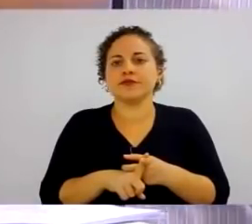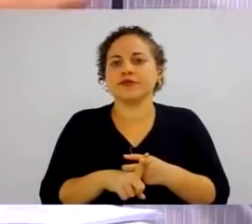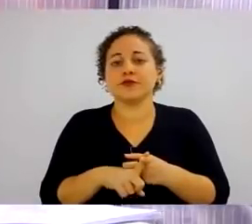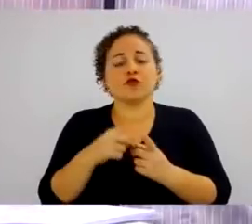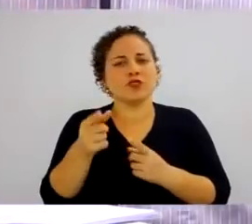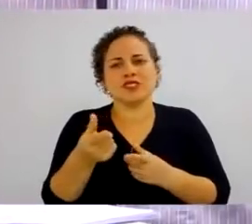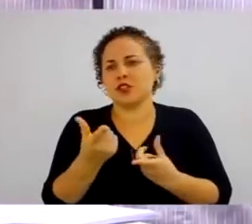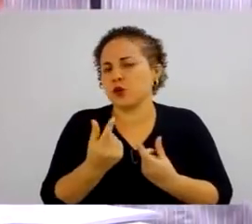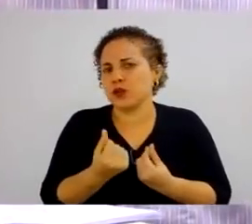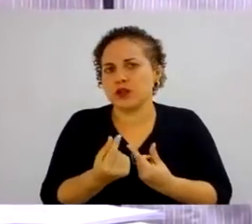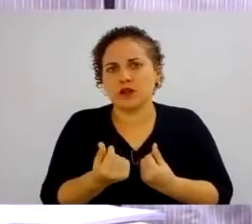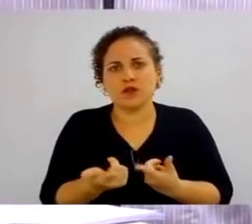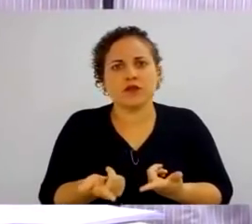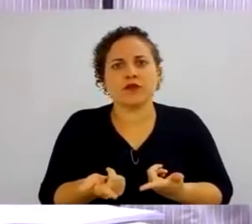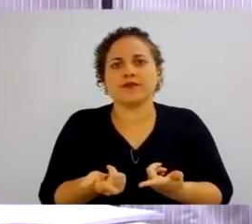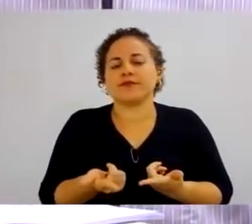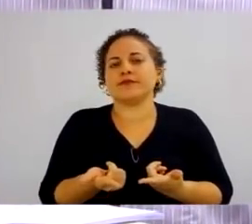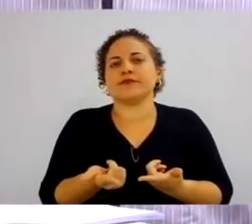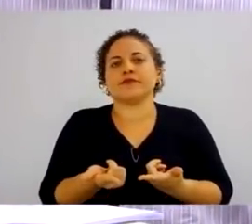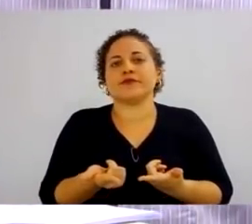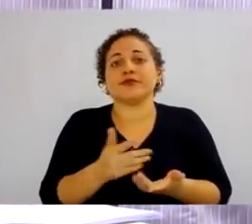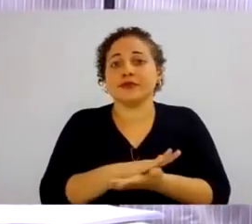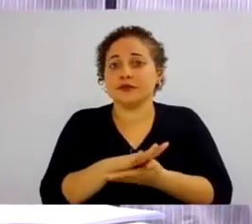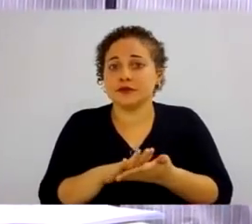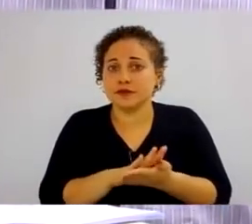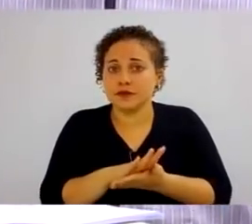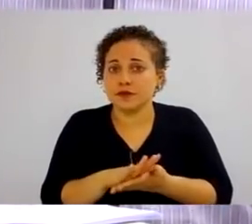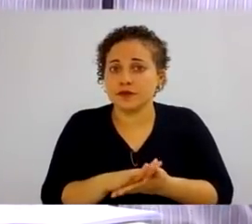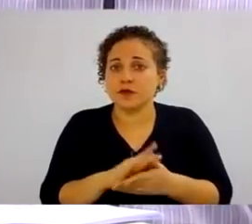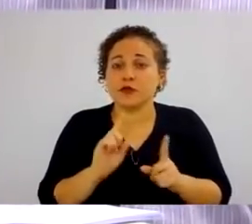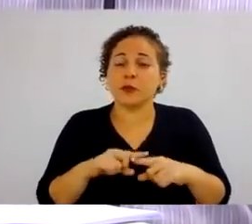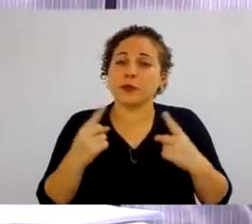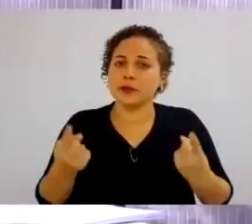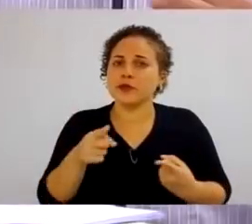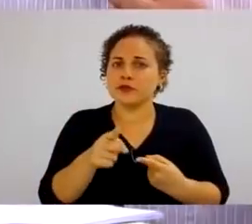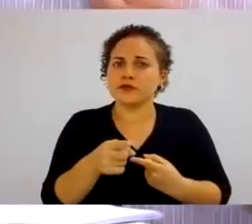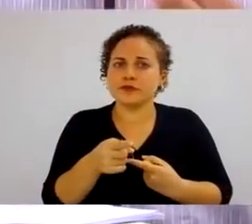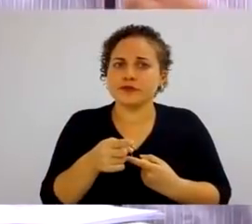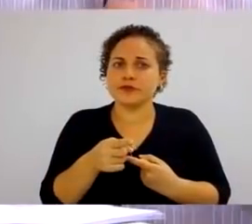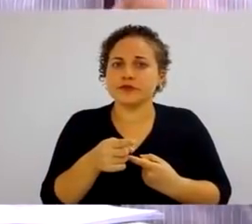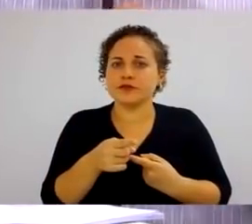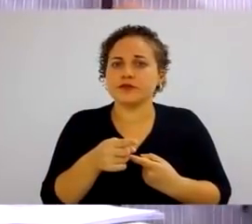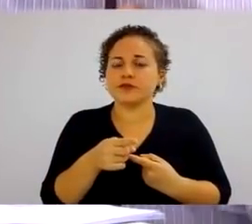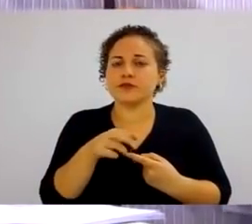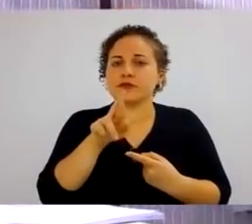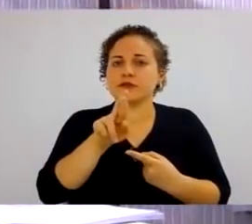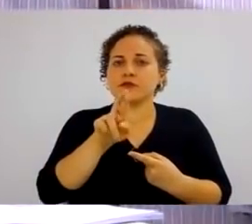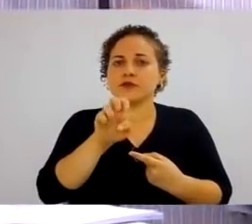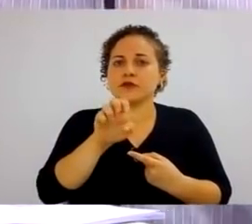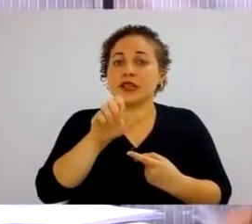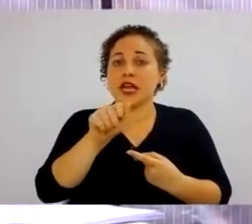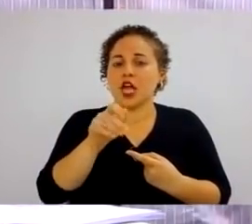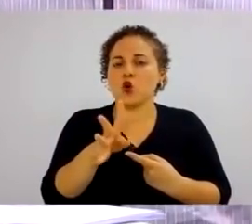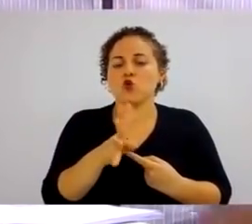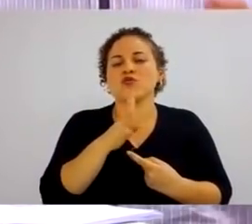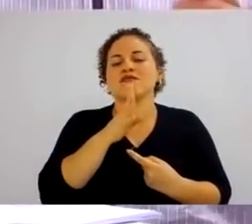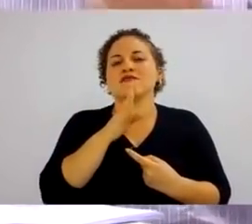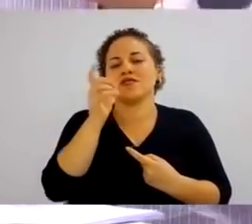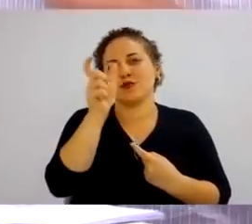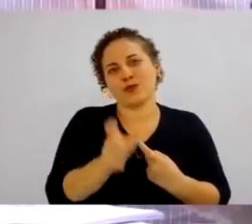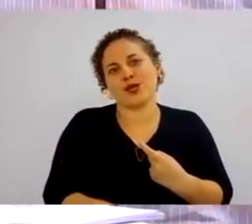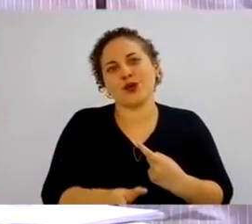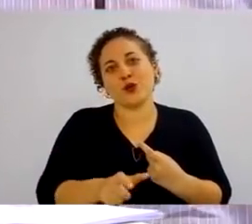recebe dinheiro nas recompensas não financeiras, mas você recebe reconhecimento. Descanso,